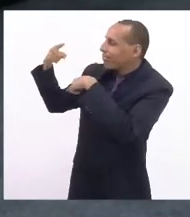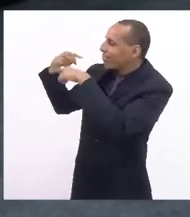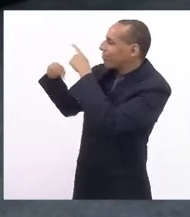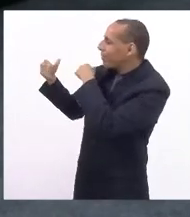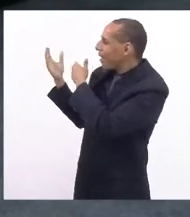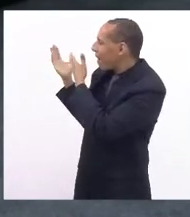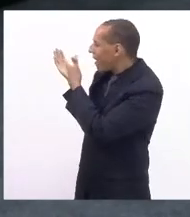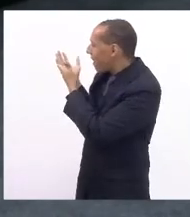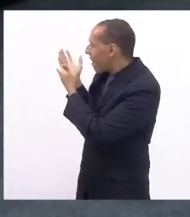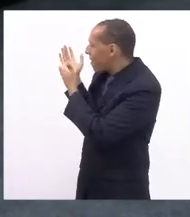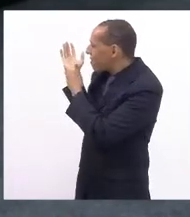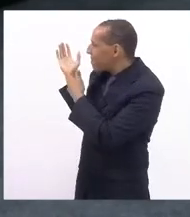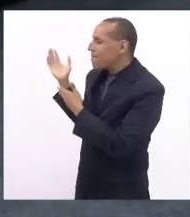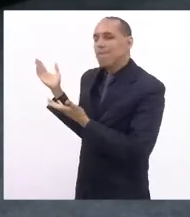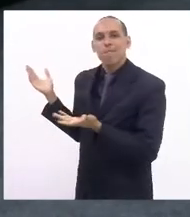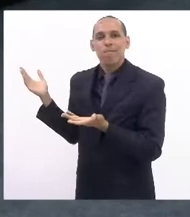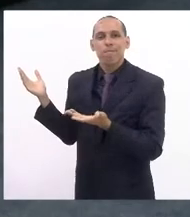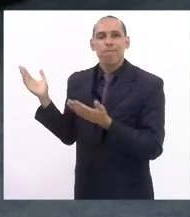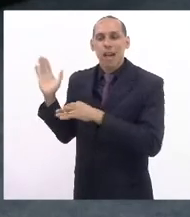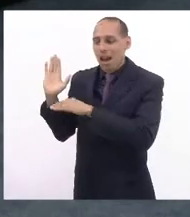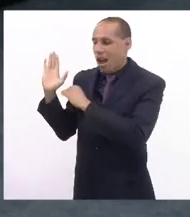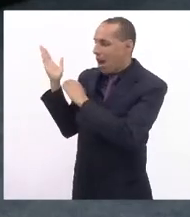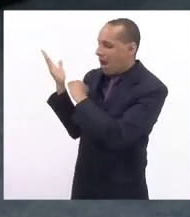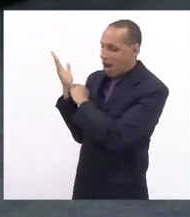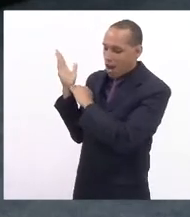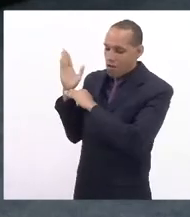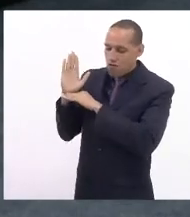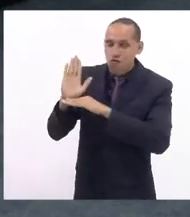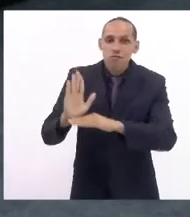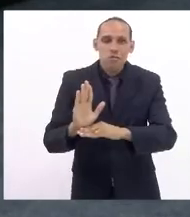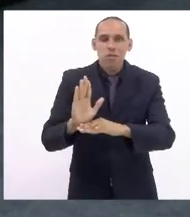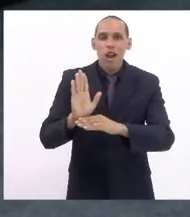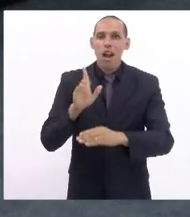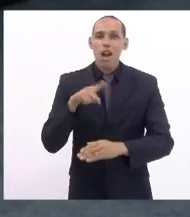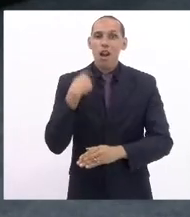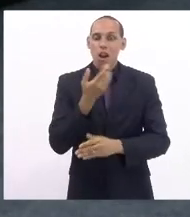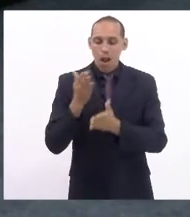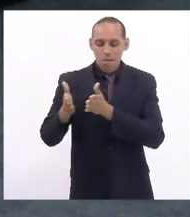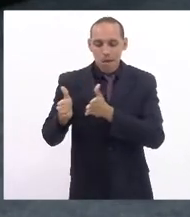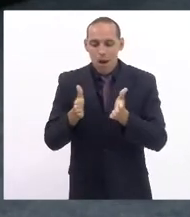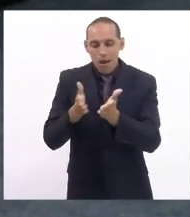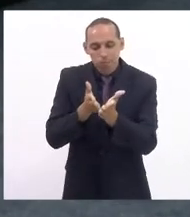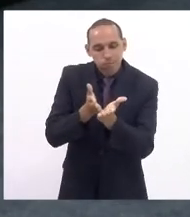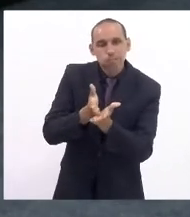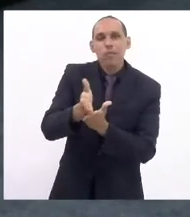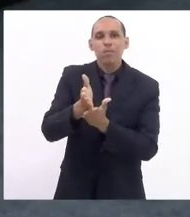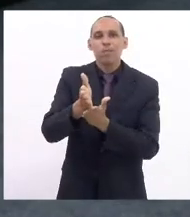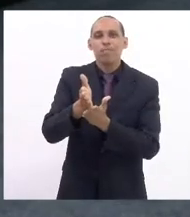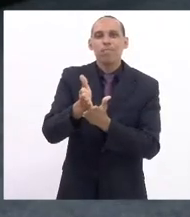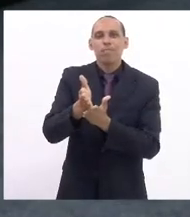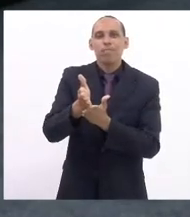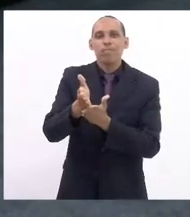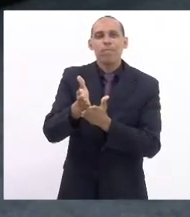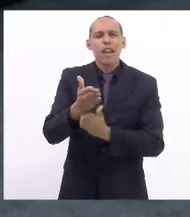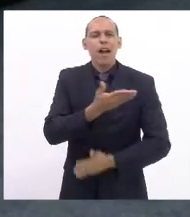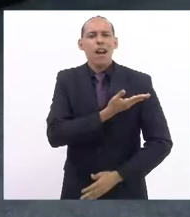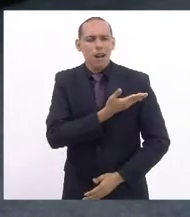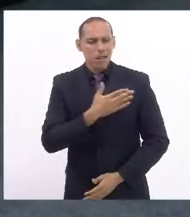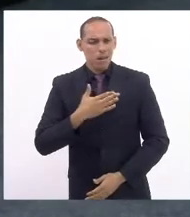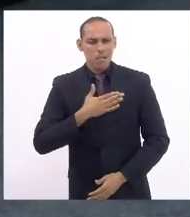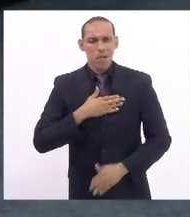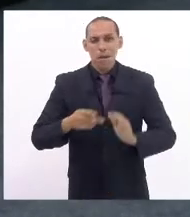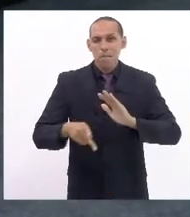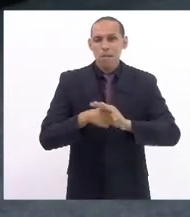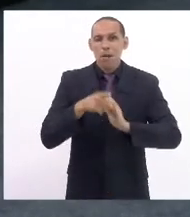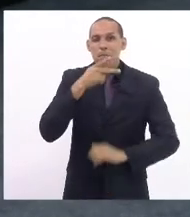e que foram tão importantes na nossa trajetória eu quero falar aqui de uma companheira do PDT eu quero